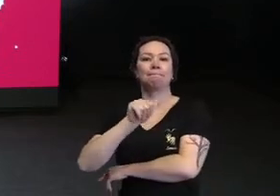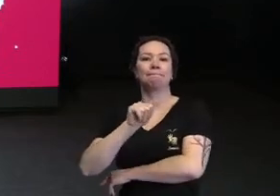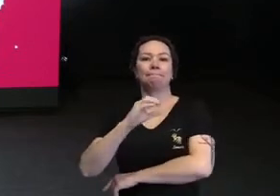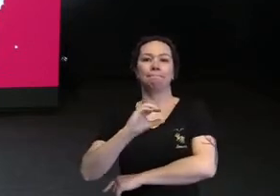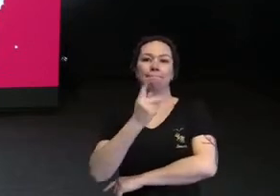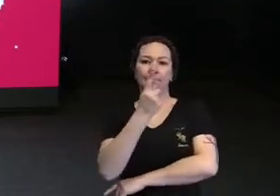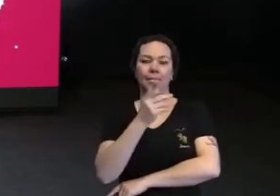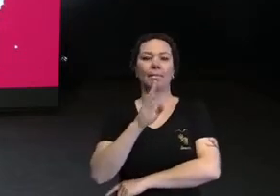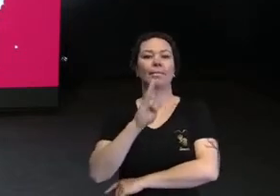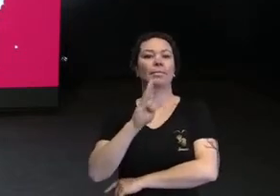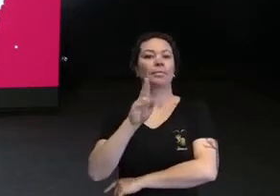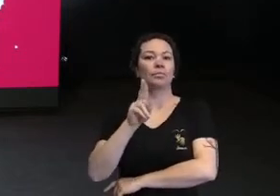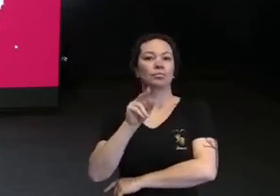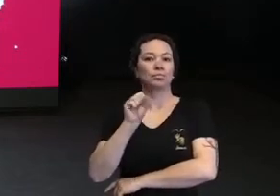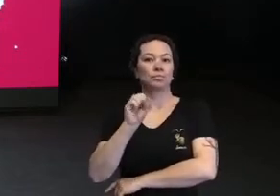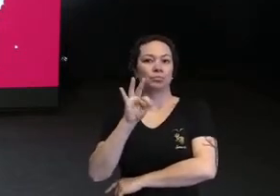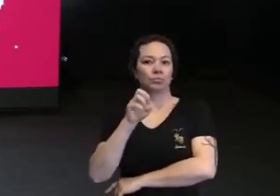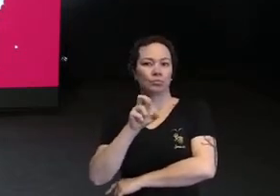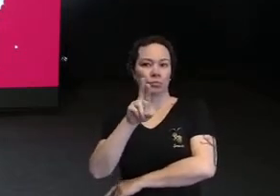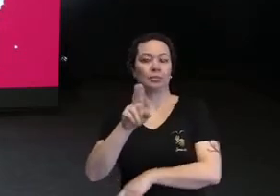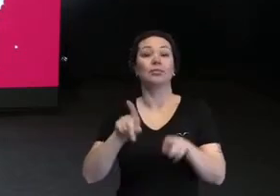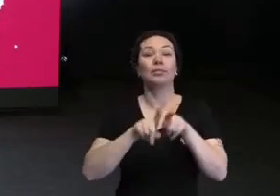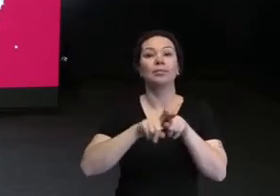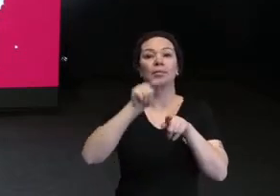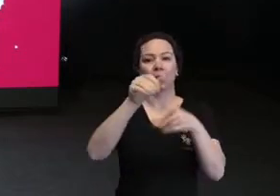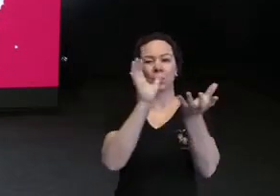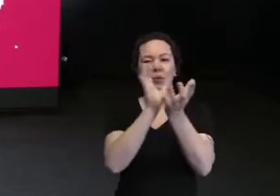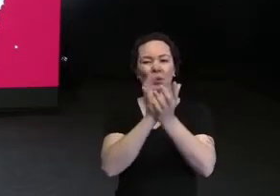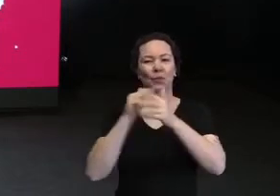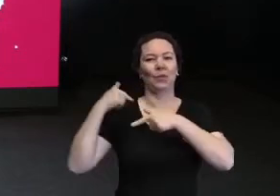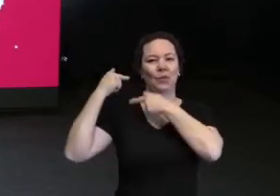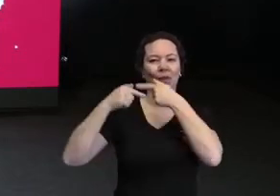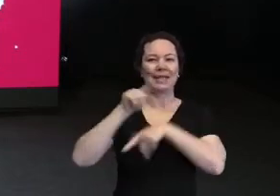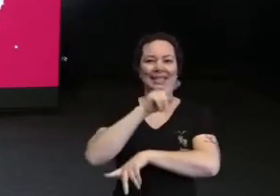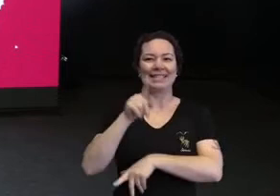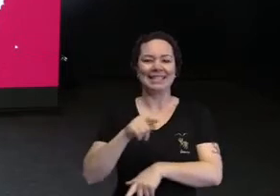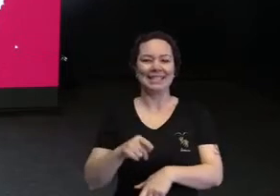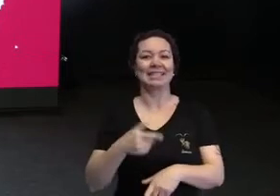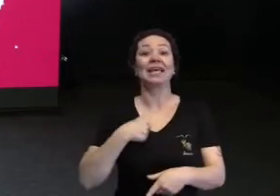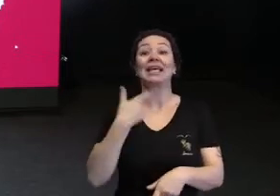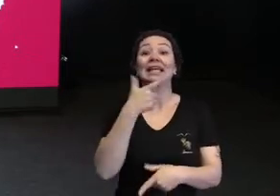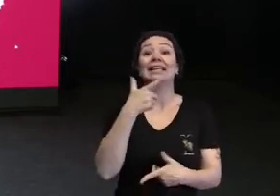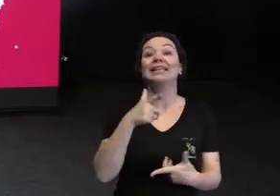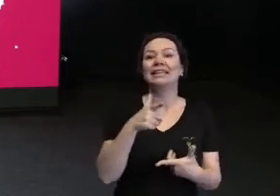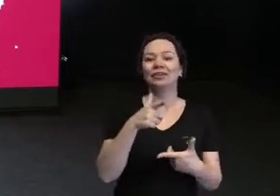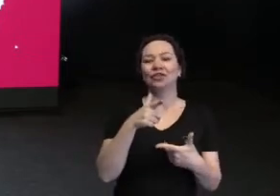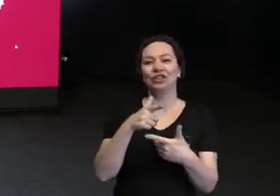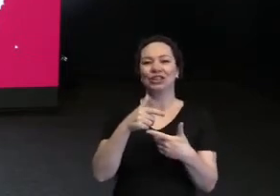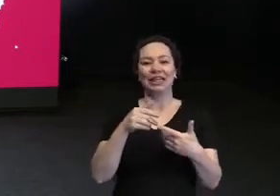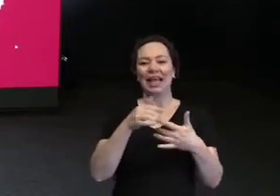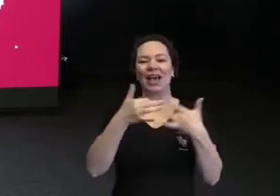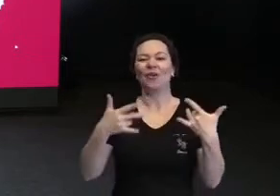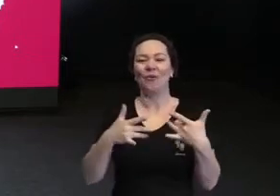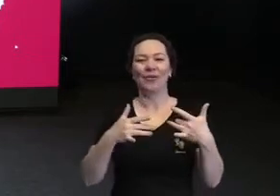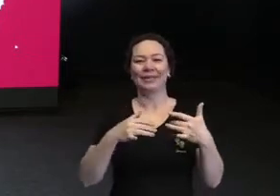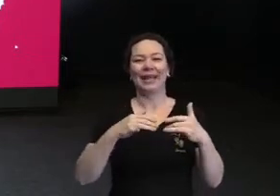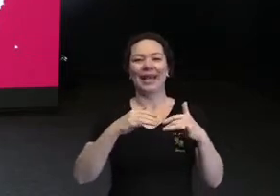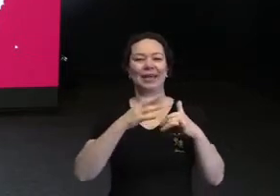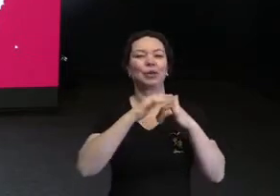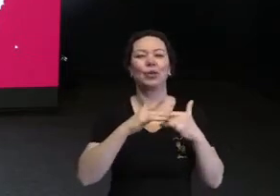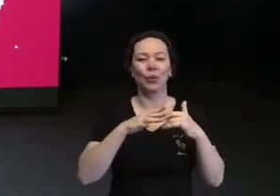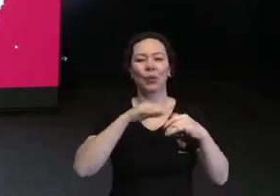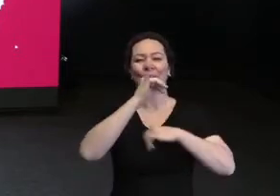Antigamente, para a galera também da geração Z, a gente alugava fita, a gente não tinha Netflix, a gente tinha HBO Max, Globoplay.